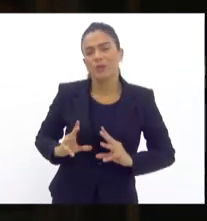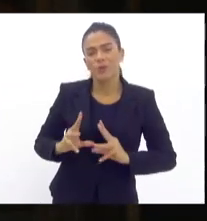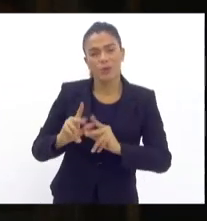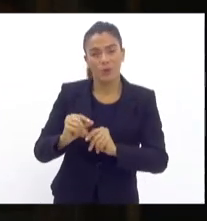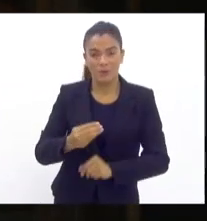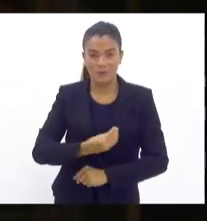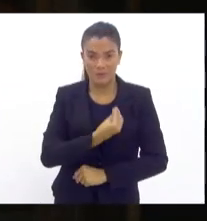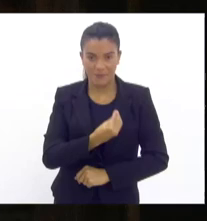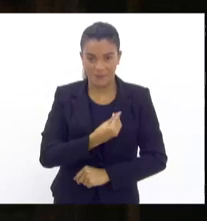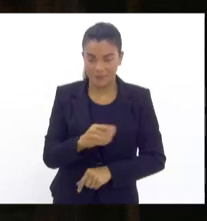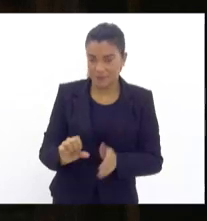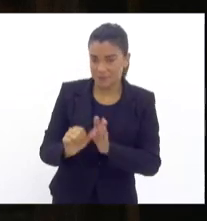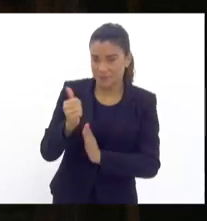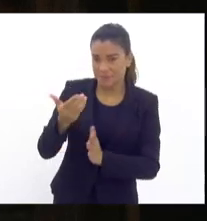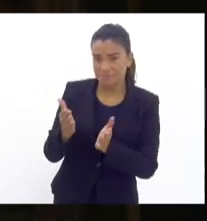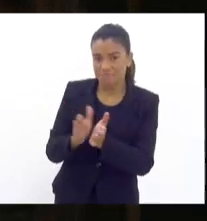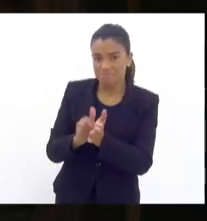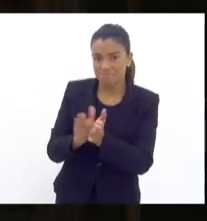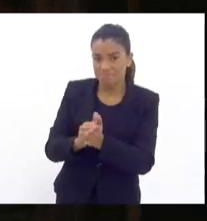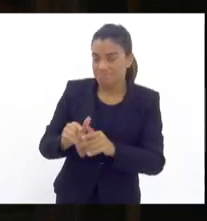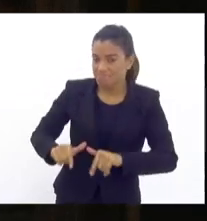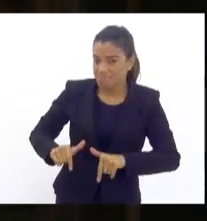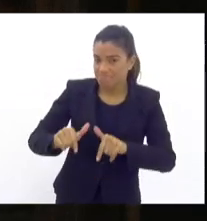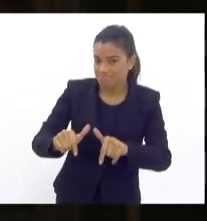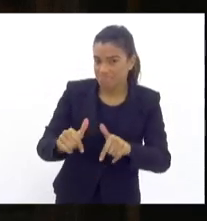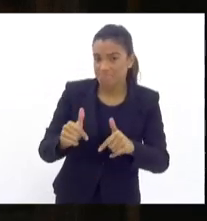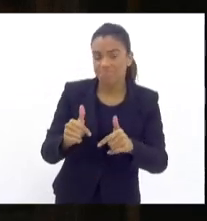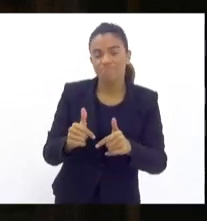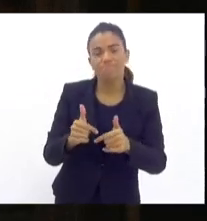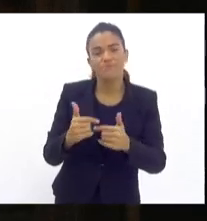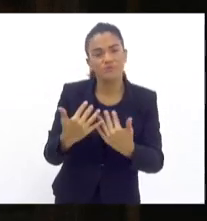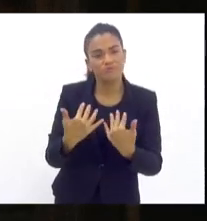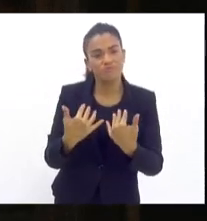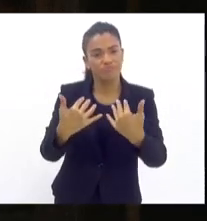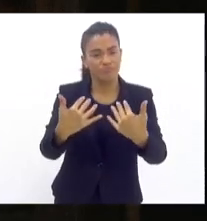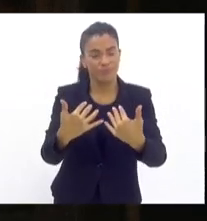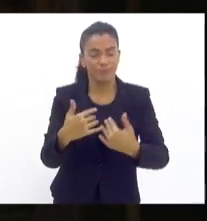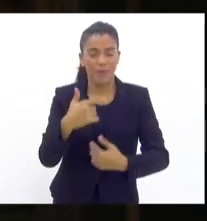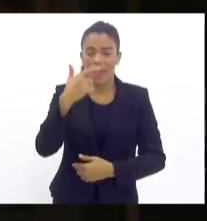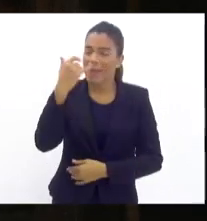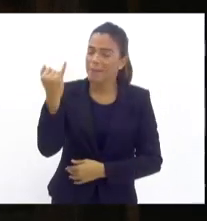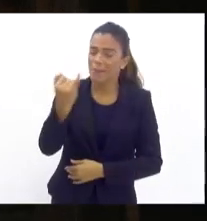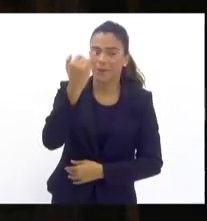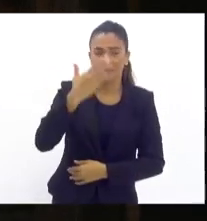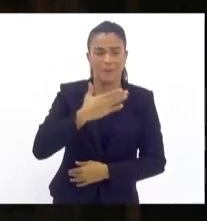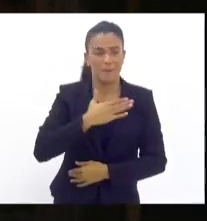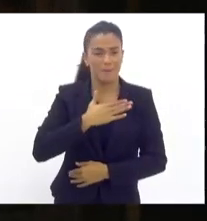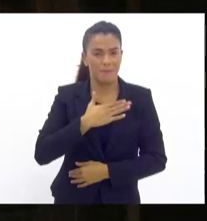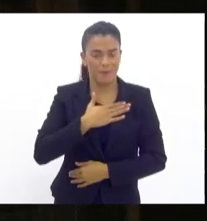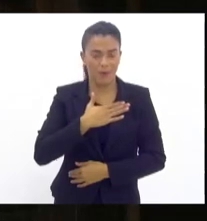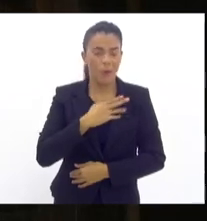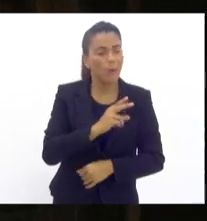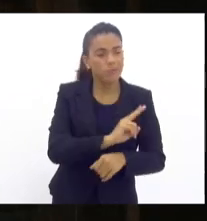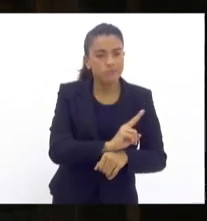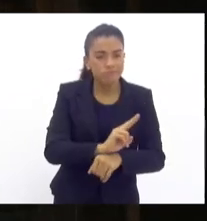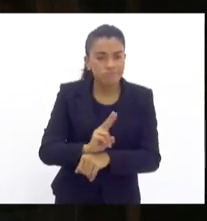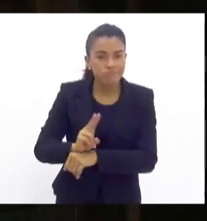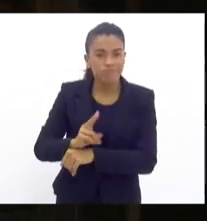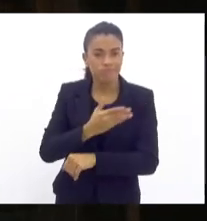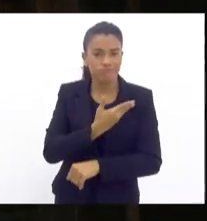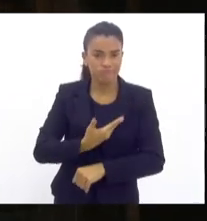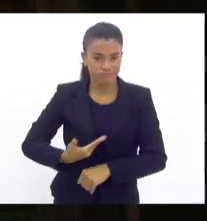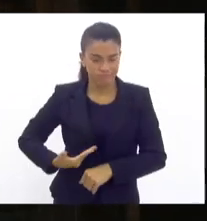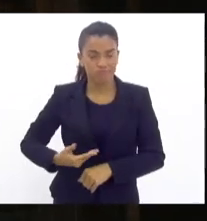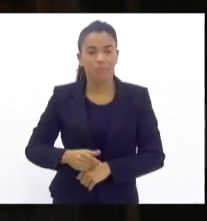primeiro parabenizar realmente pela atitude. É muito importante para mim, como operador da segurança pública, saber que o parlamento